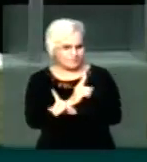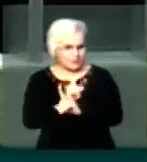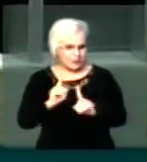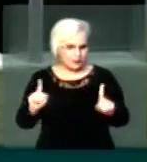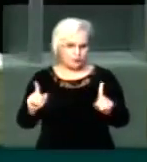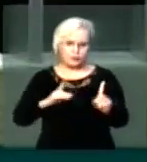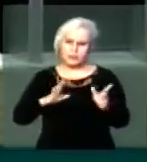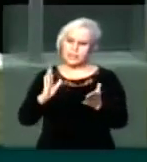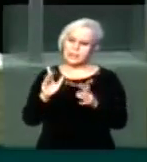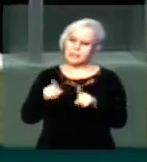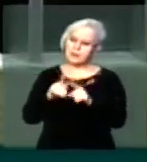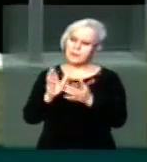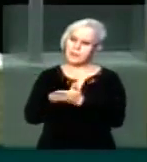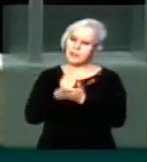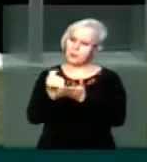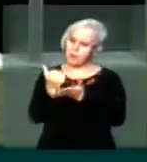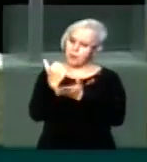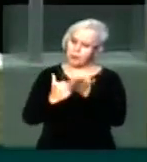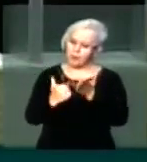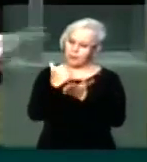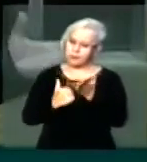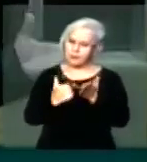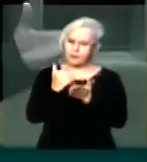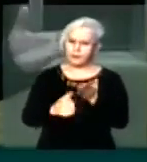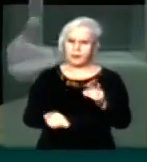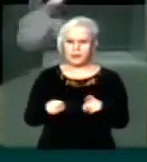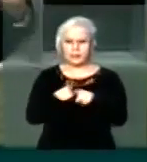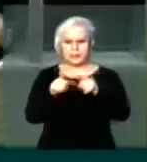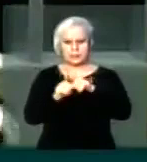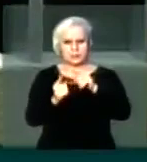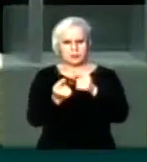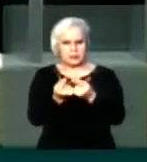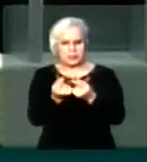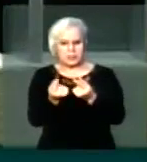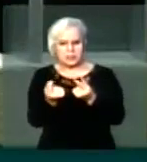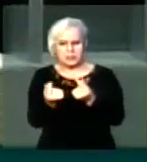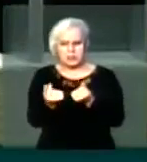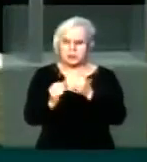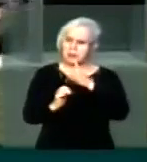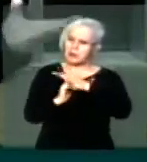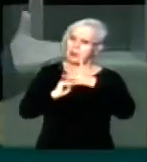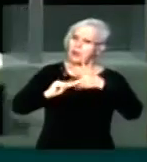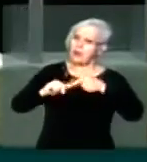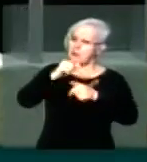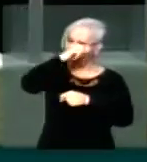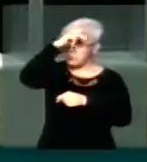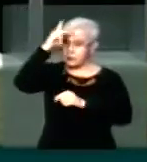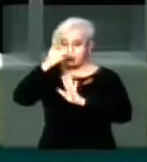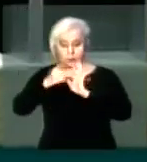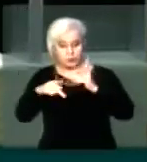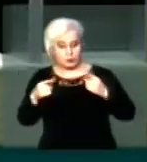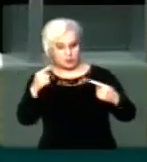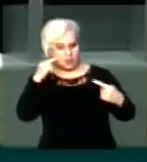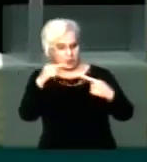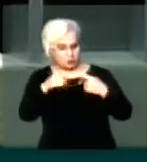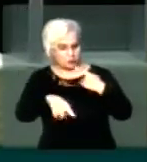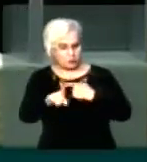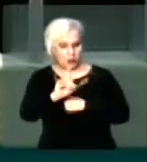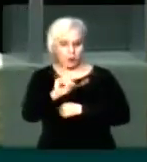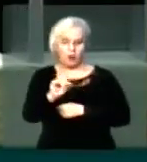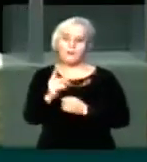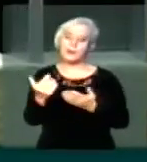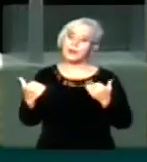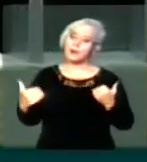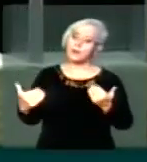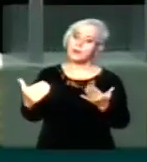Há cortes no volume de investimentos, nos preços que são trazidos pelas prefeituras, nos projetos, às vezes, não são compatíveis com o nível do